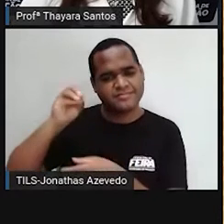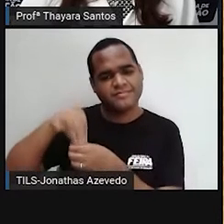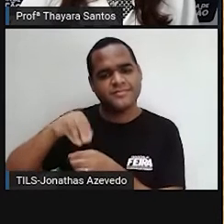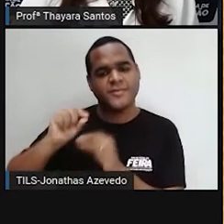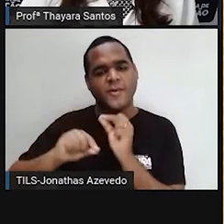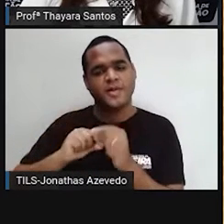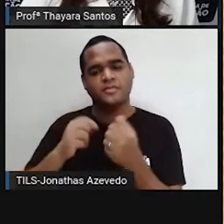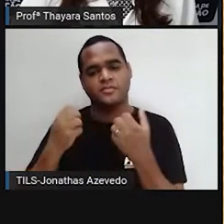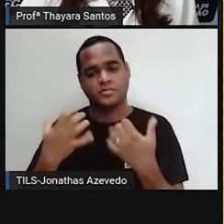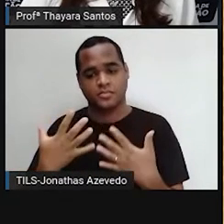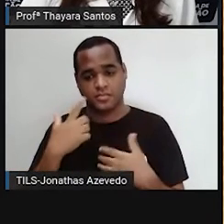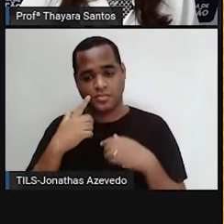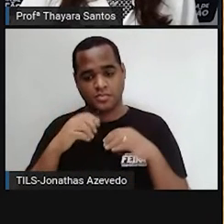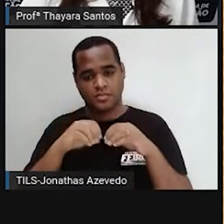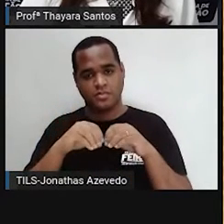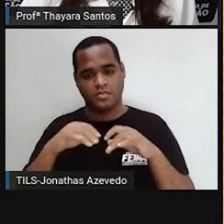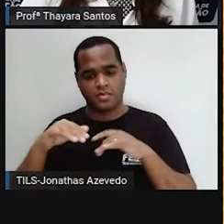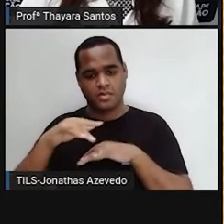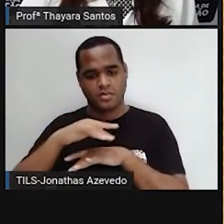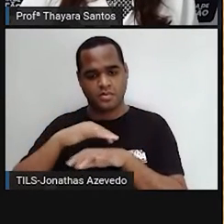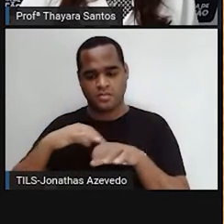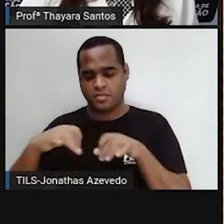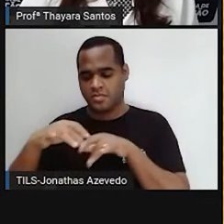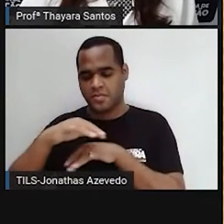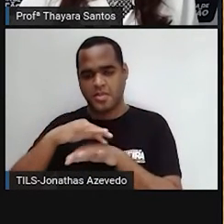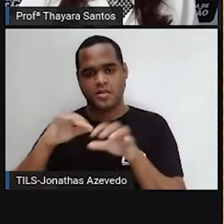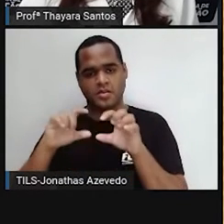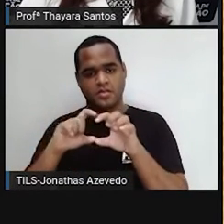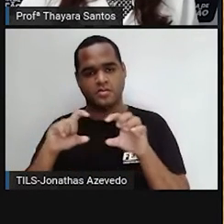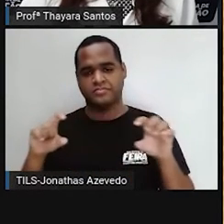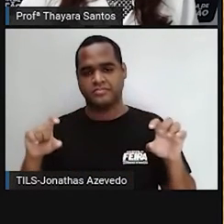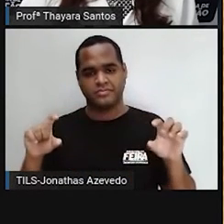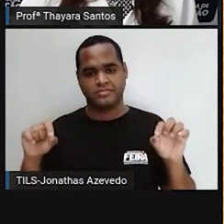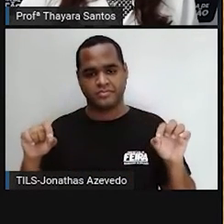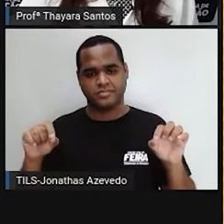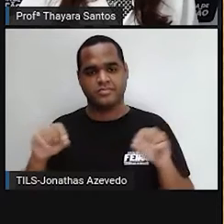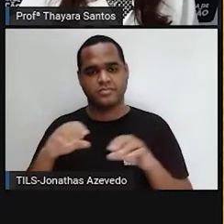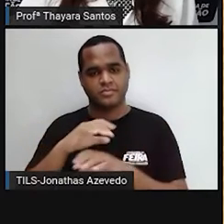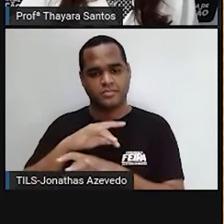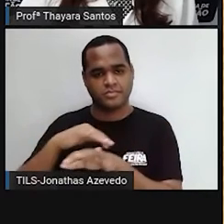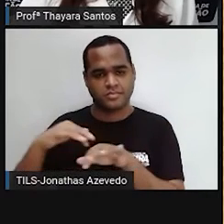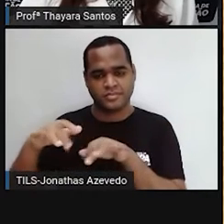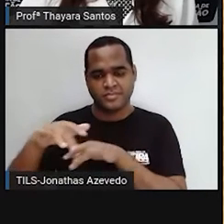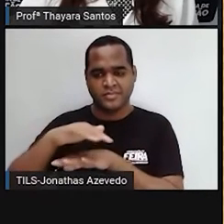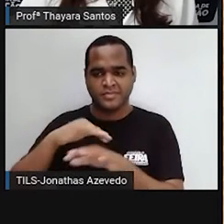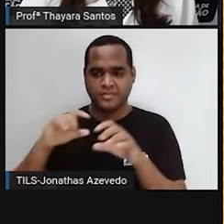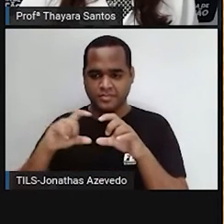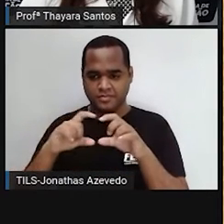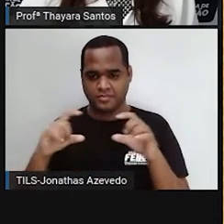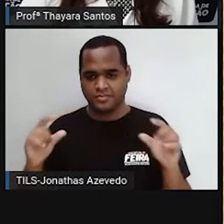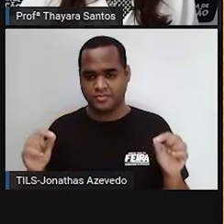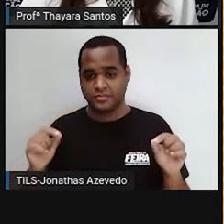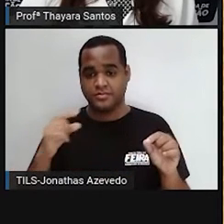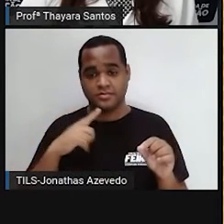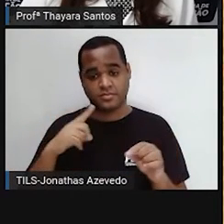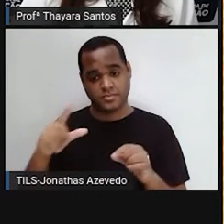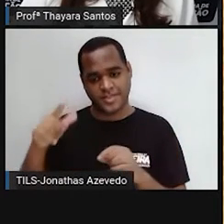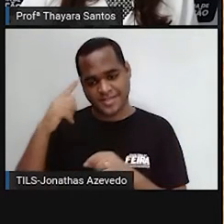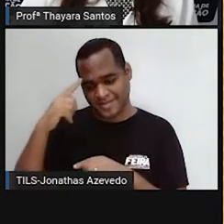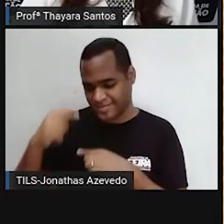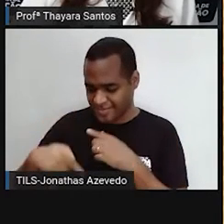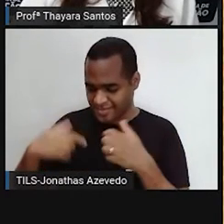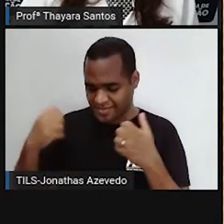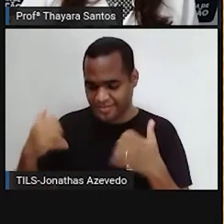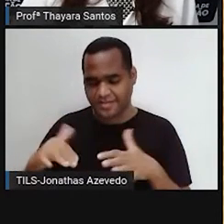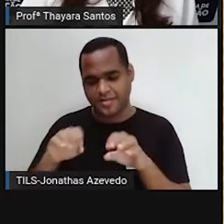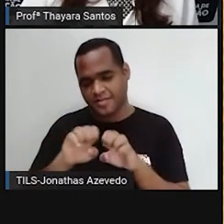Fica aqui de espécie, espalhado no citoplasma. Nesse caso aqui da imagem que eu trouxe para vocês, o material genético é essa estrutura